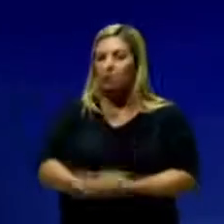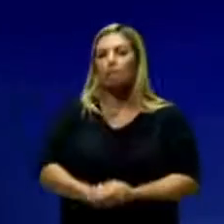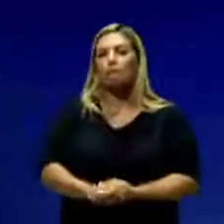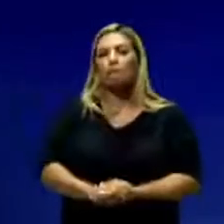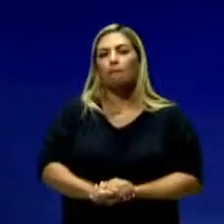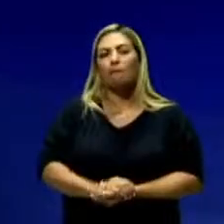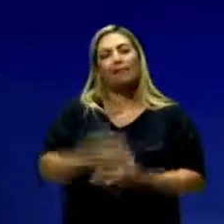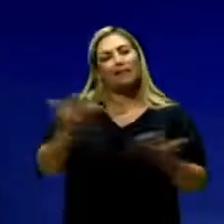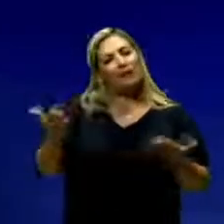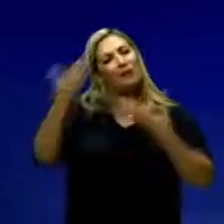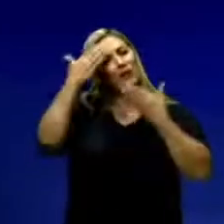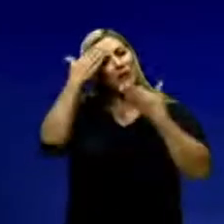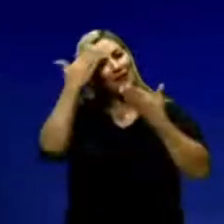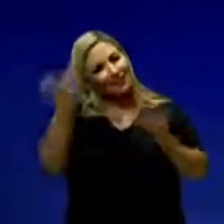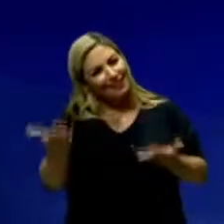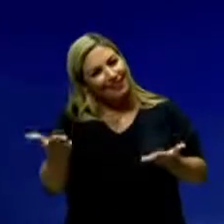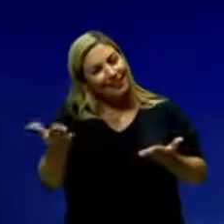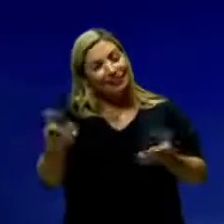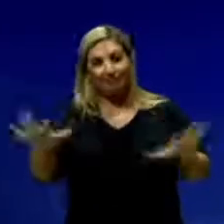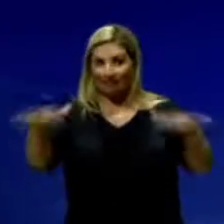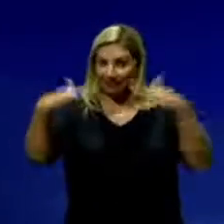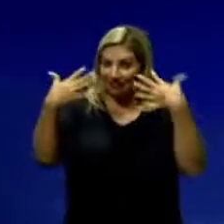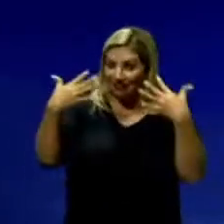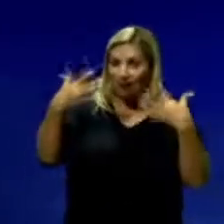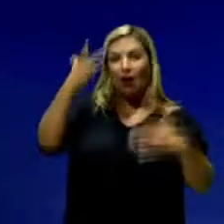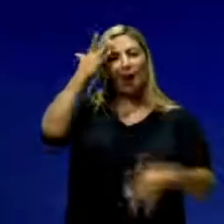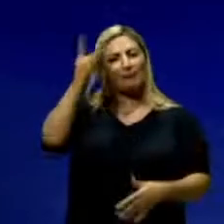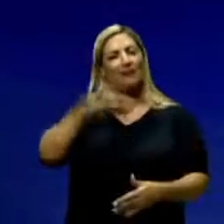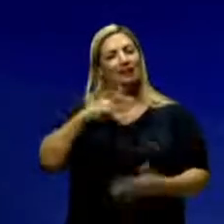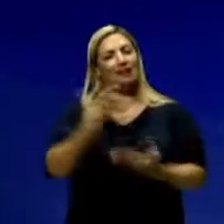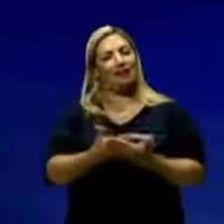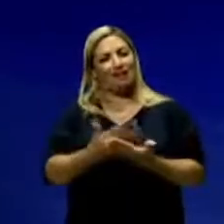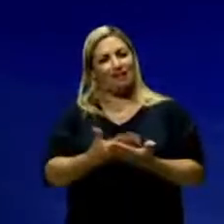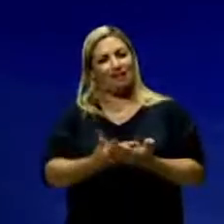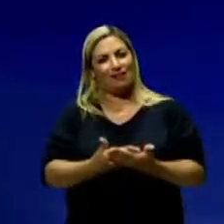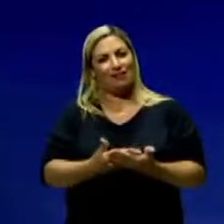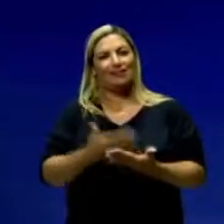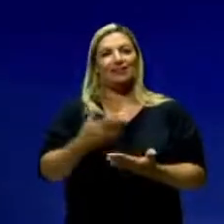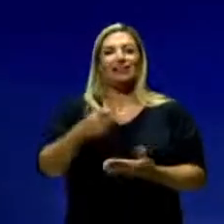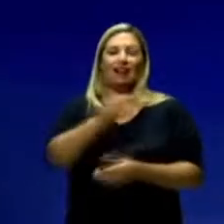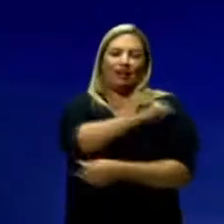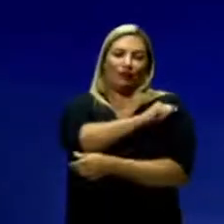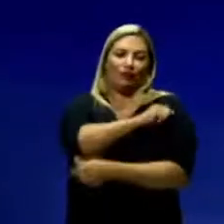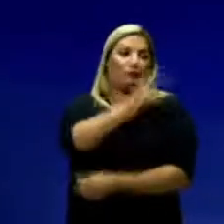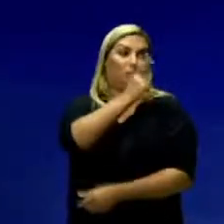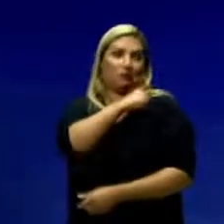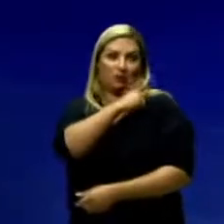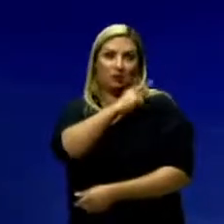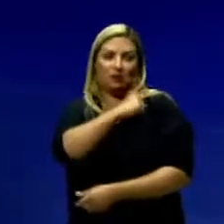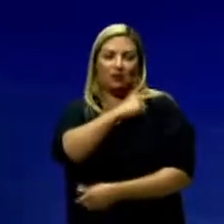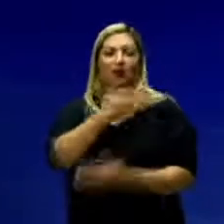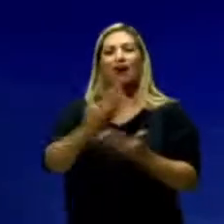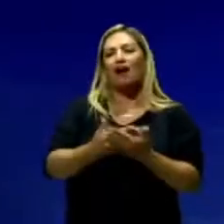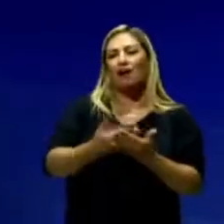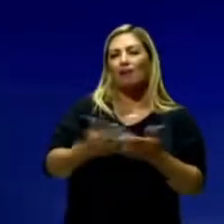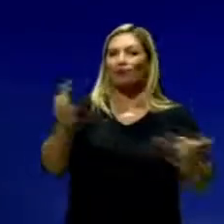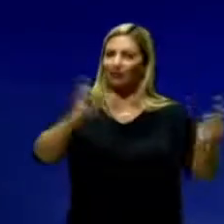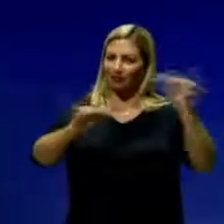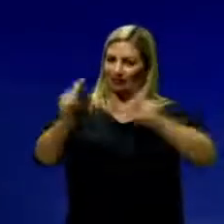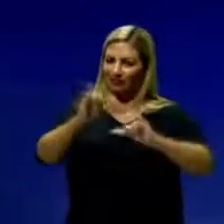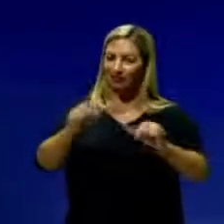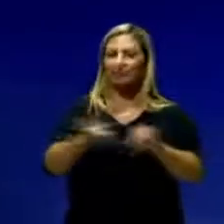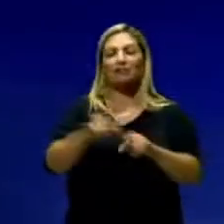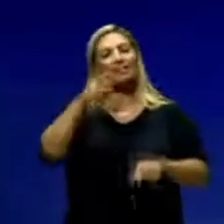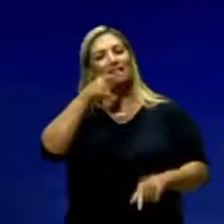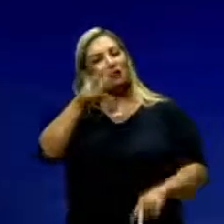galerinha, muito obrigada. Fiquem ligadinhos que amanhã teremos aula para os estudantes da primeira série do Ensino Médio, aula de Química